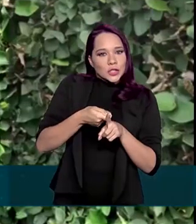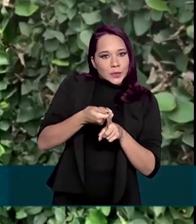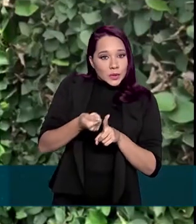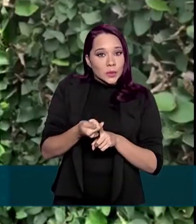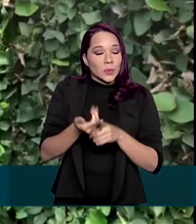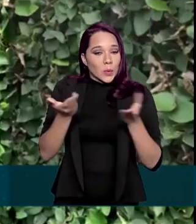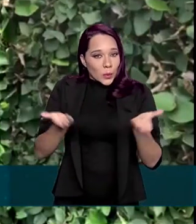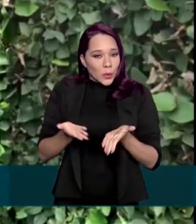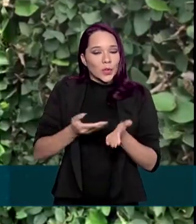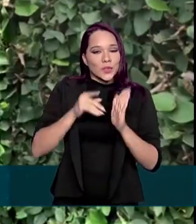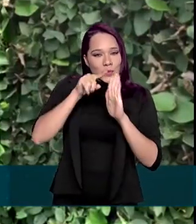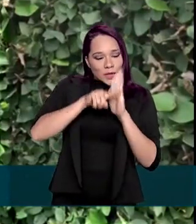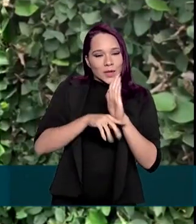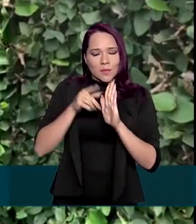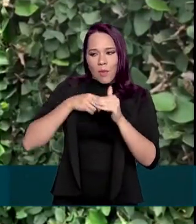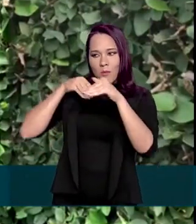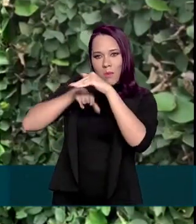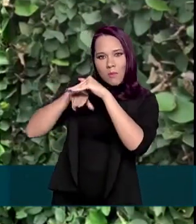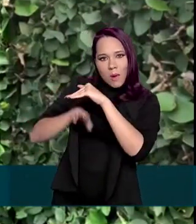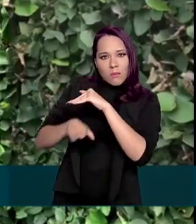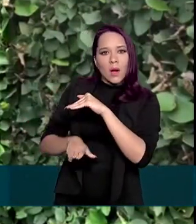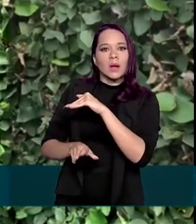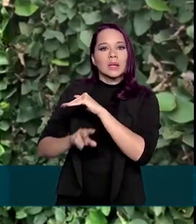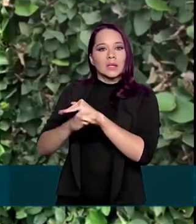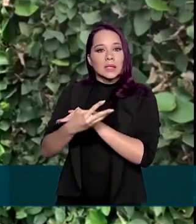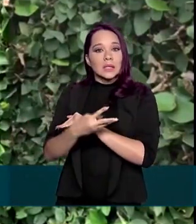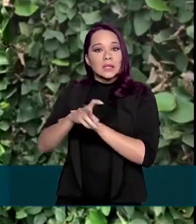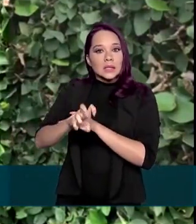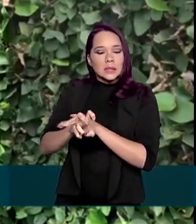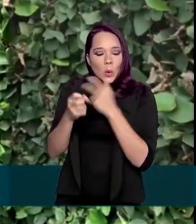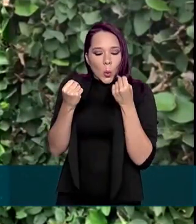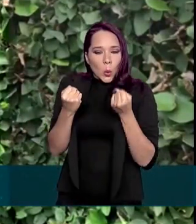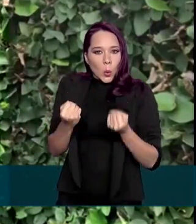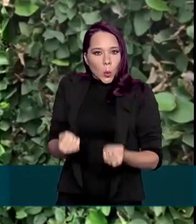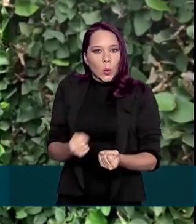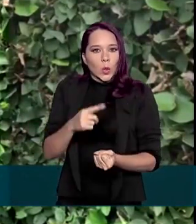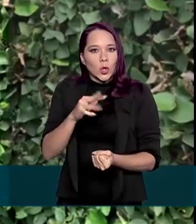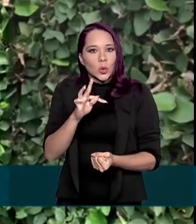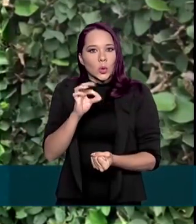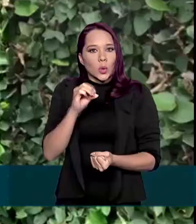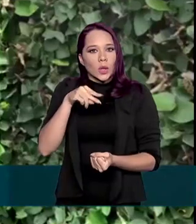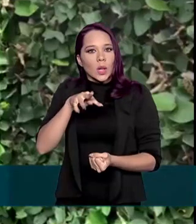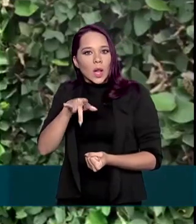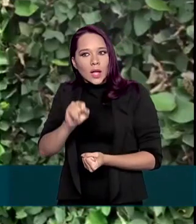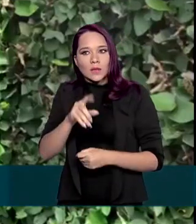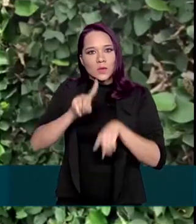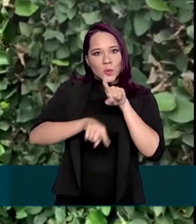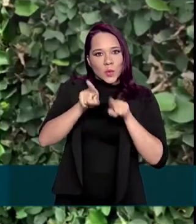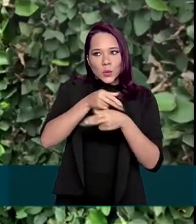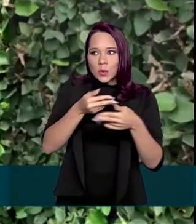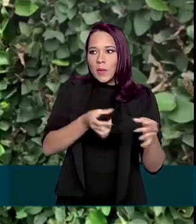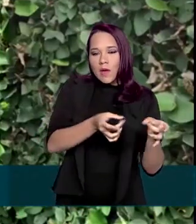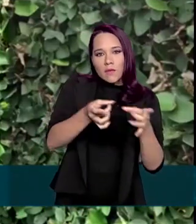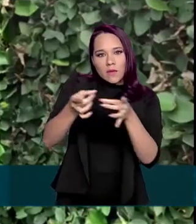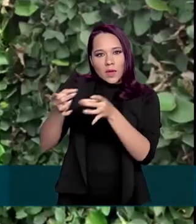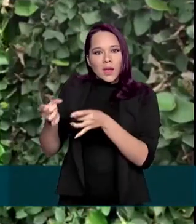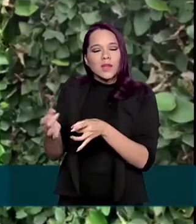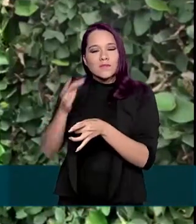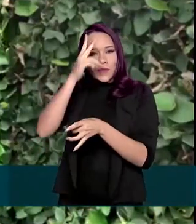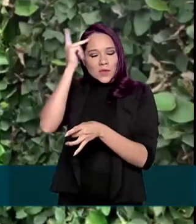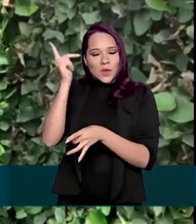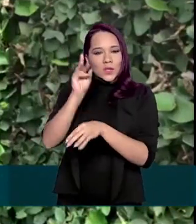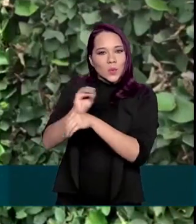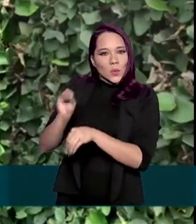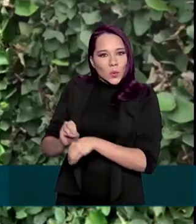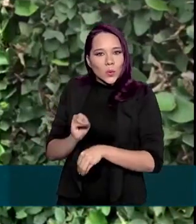programa tem em estoque cerca de 35 toneladas do produto para comercialização com criadores de